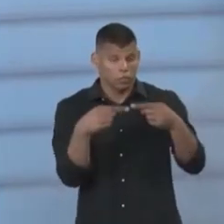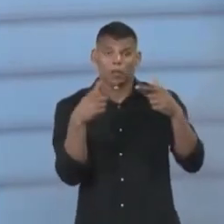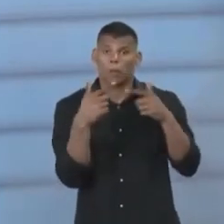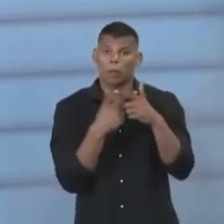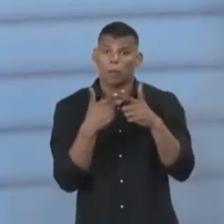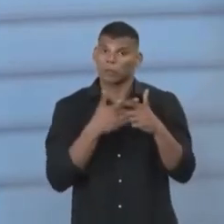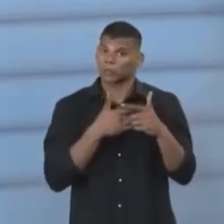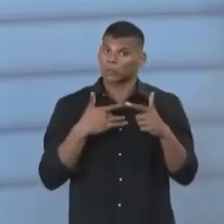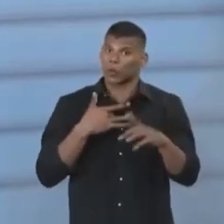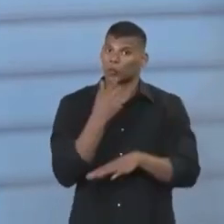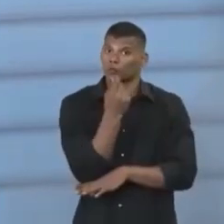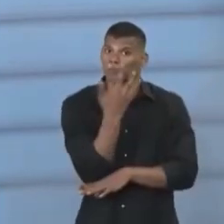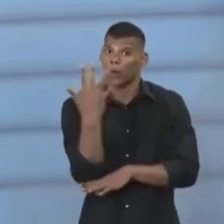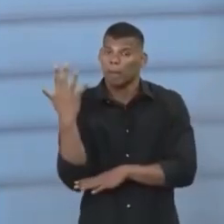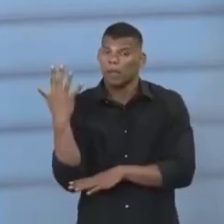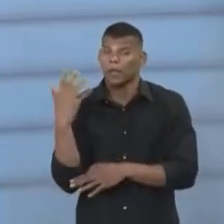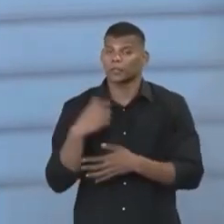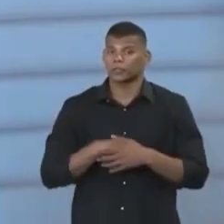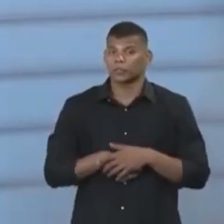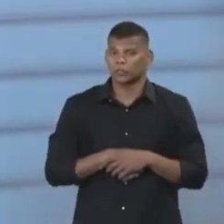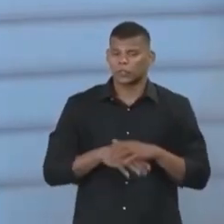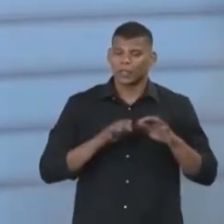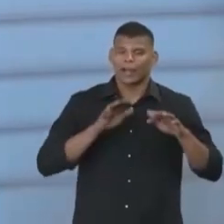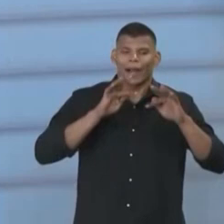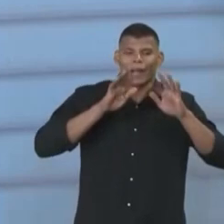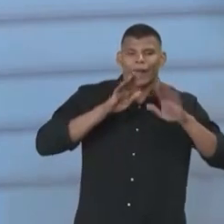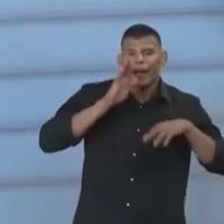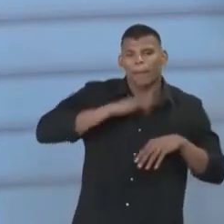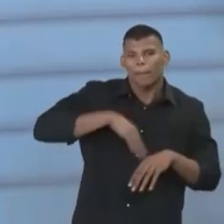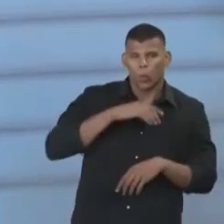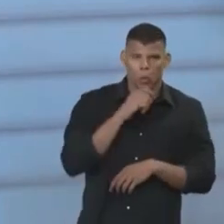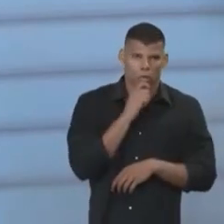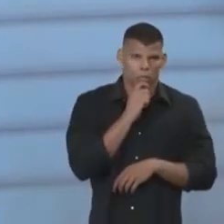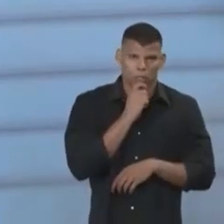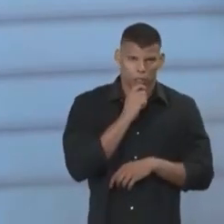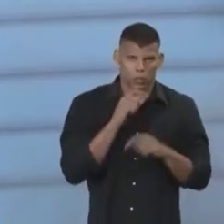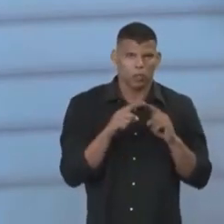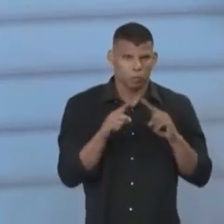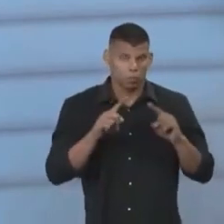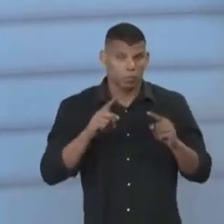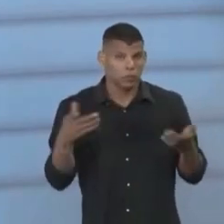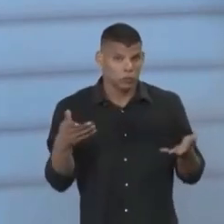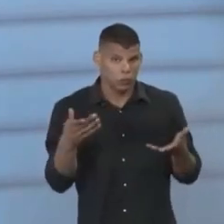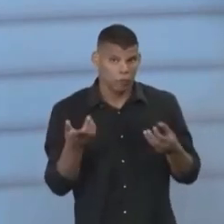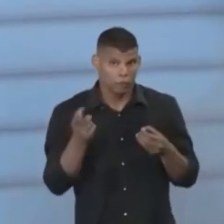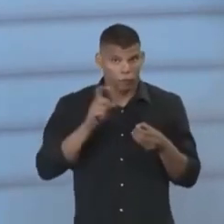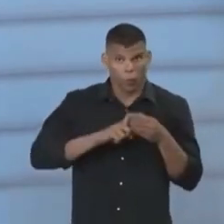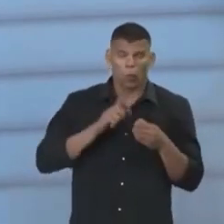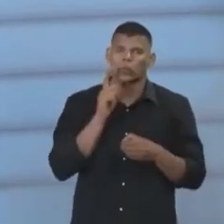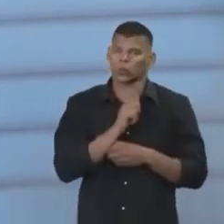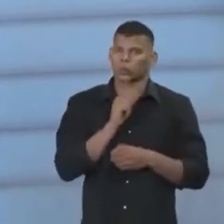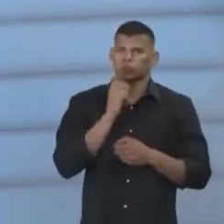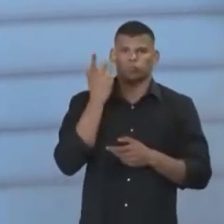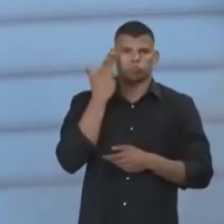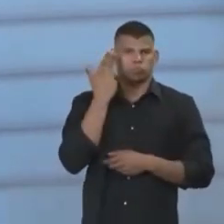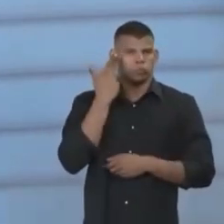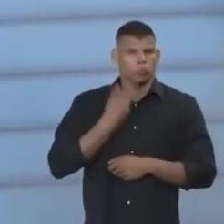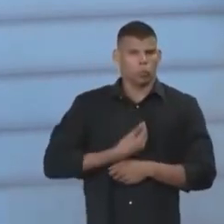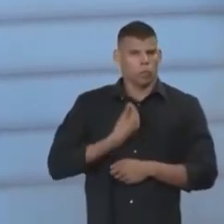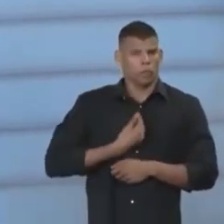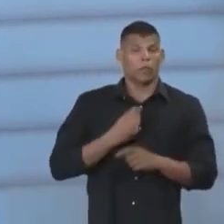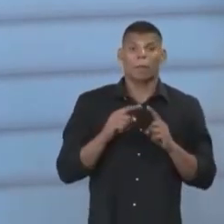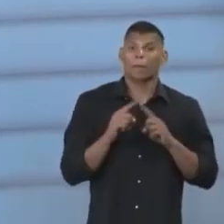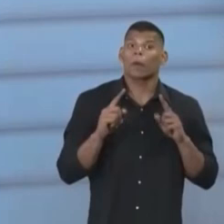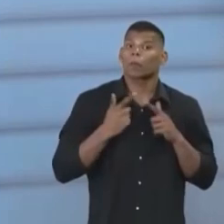para que retornemos à vida normal, e por isso estamos aqui sem máscara, mas é um problema realmente na